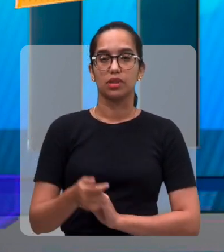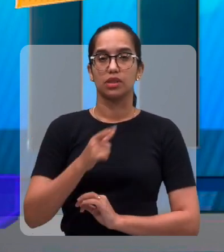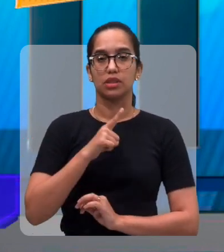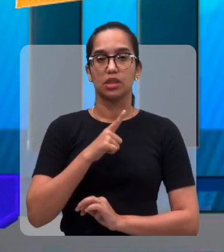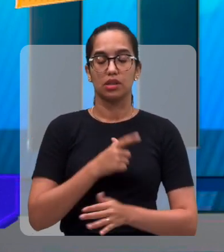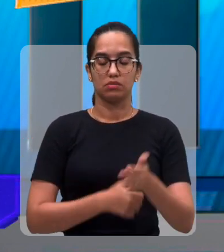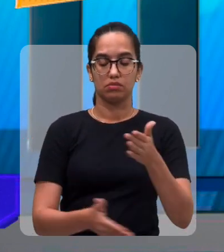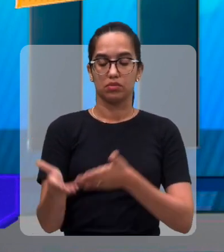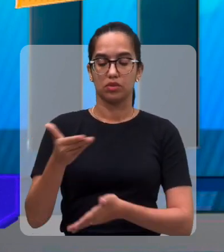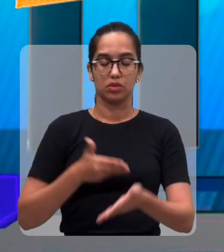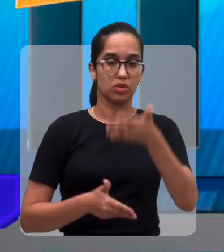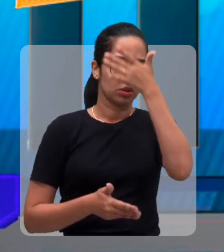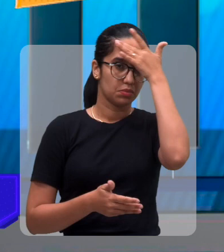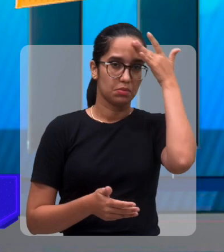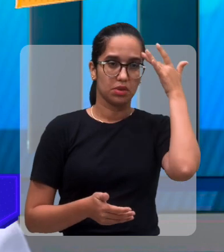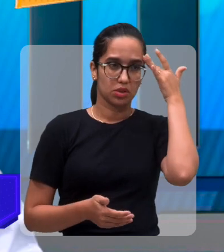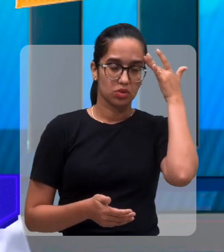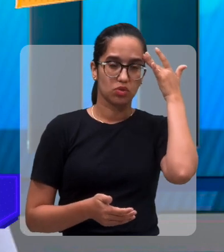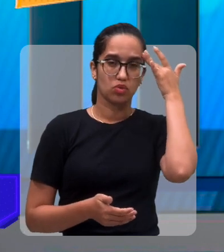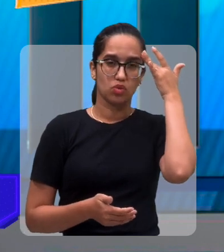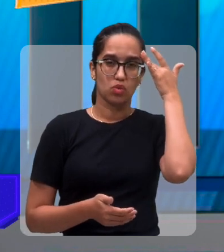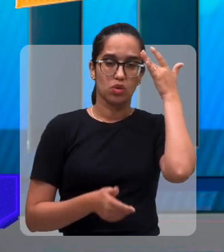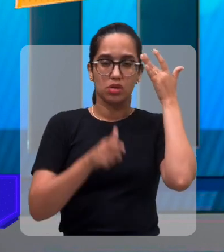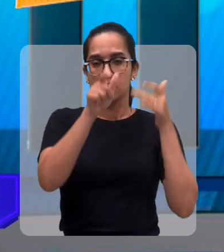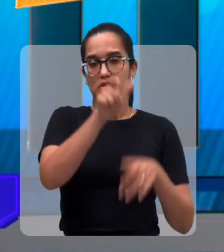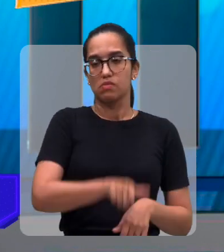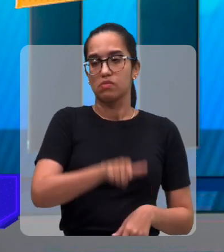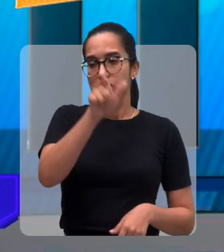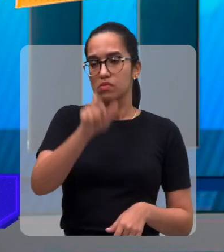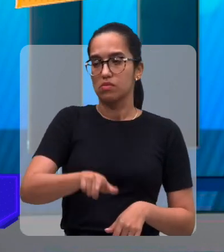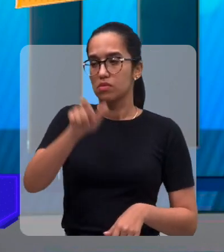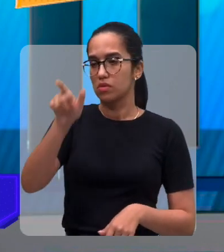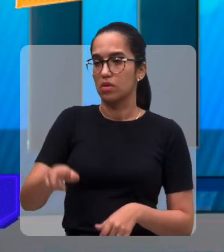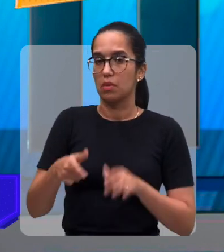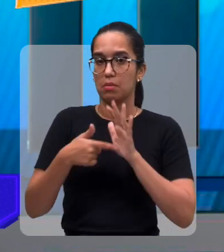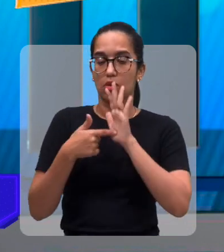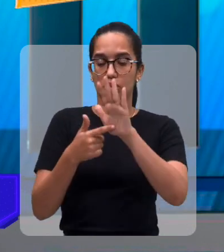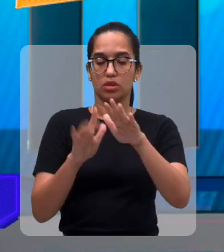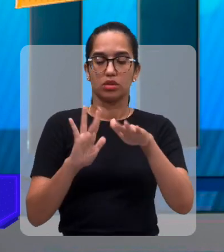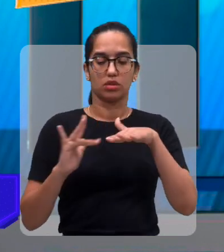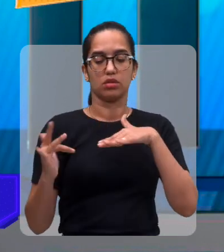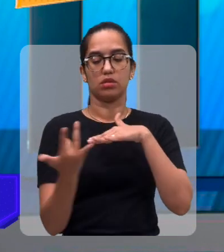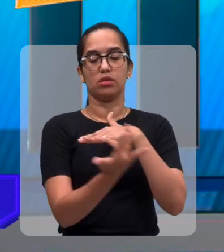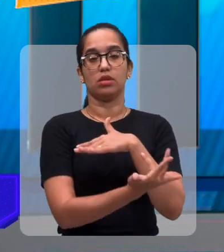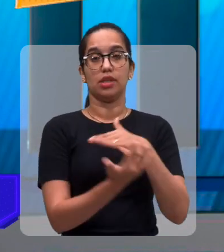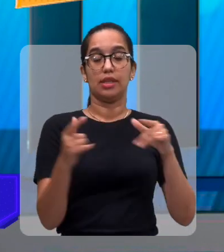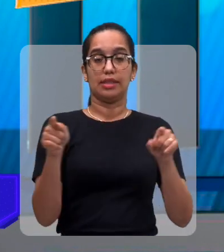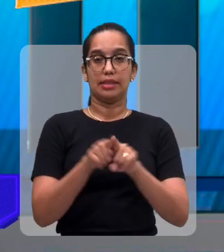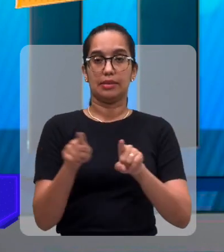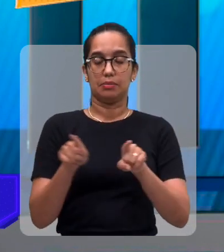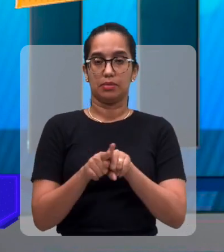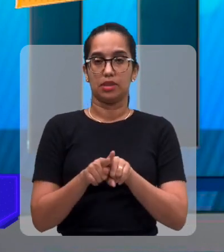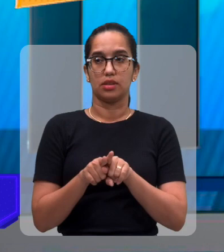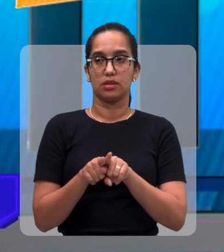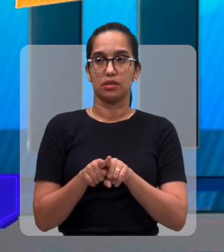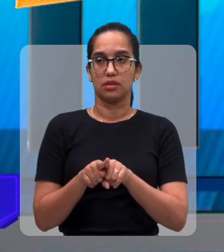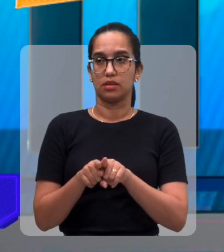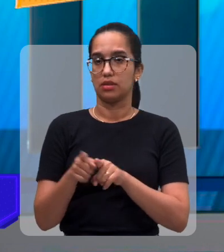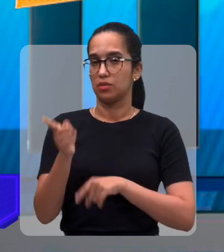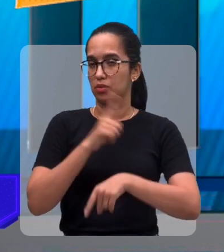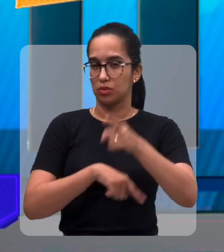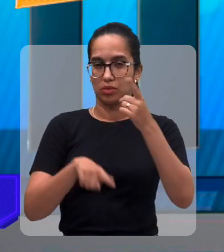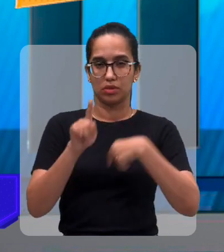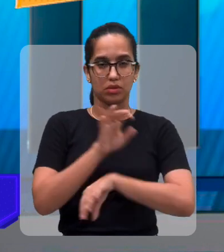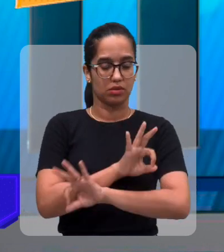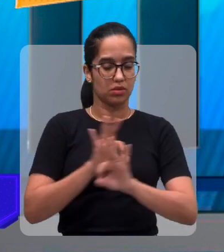participação de locais, que a gente vai demonstrar para as pessoas através da mídia. e a gente vai, com certeza, ter um